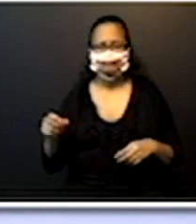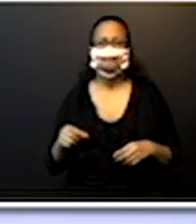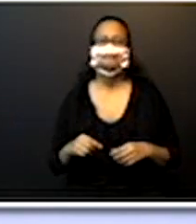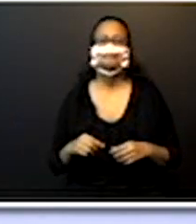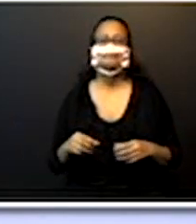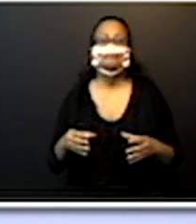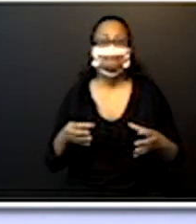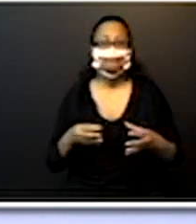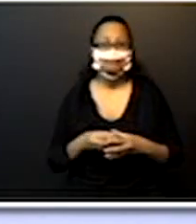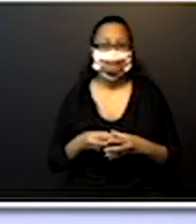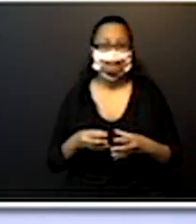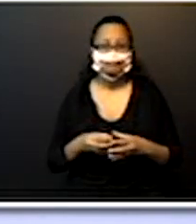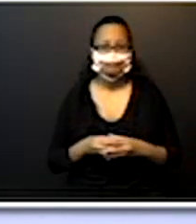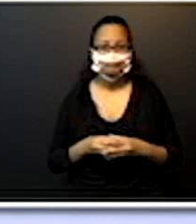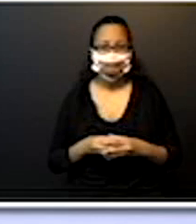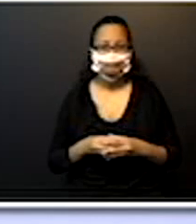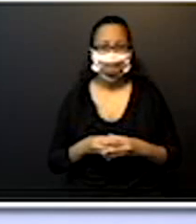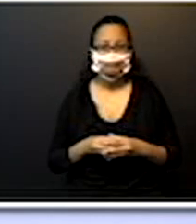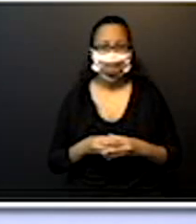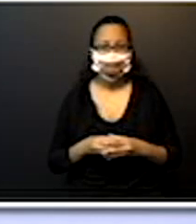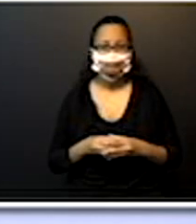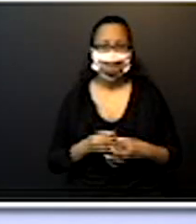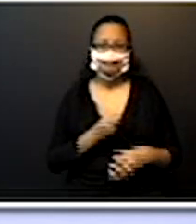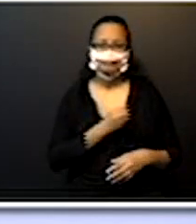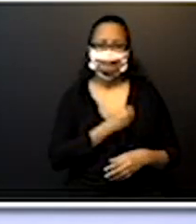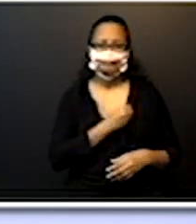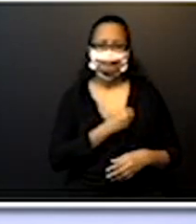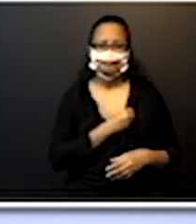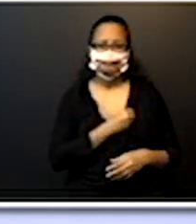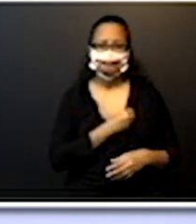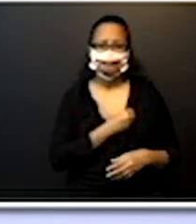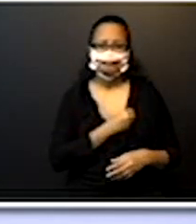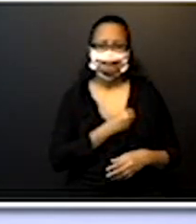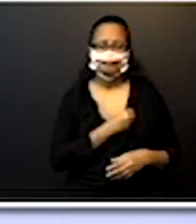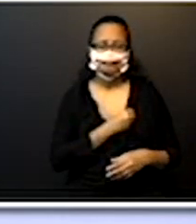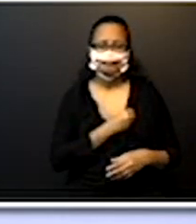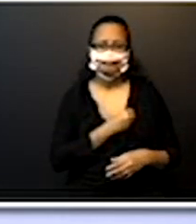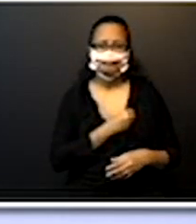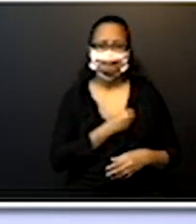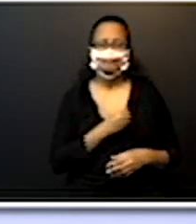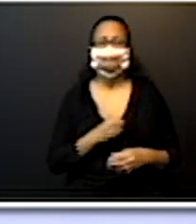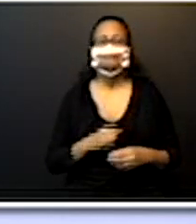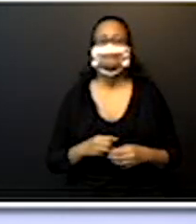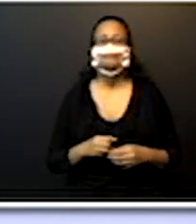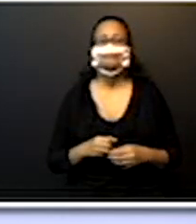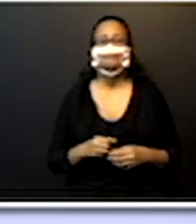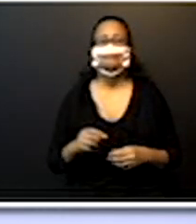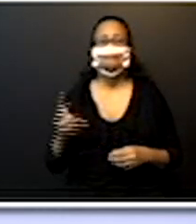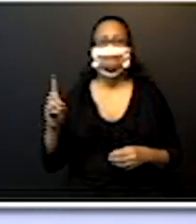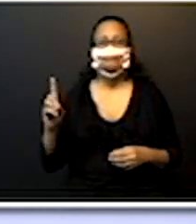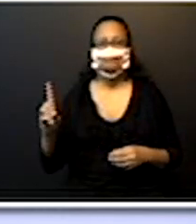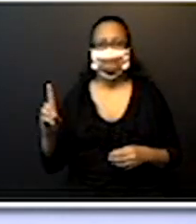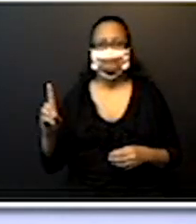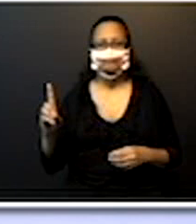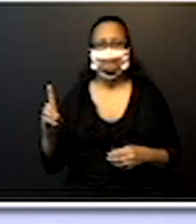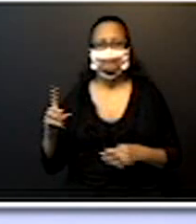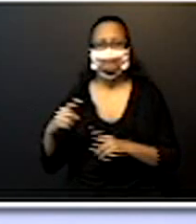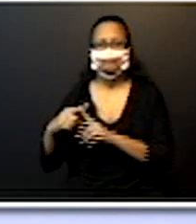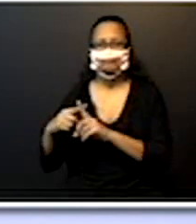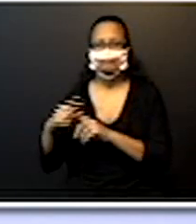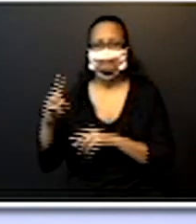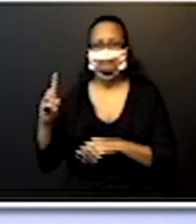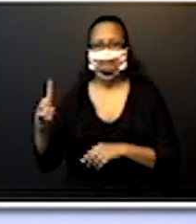número, você pôs o 10. Olha embaixo, então, quer dizer que 1, mais 1,